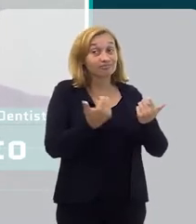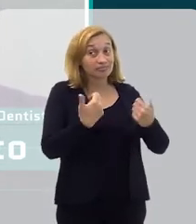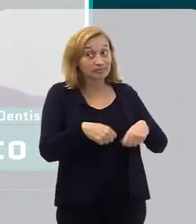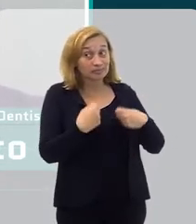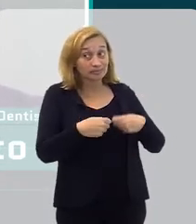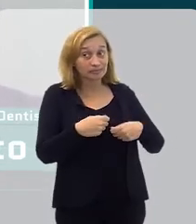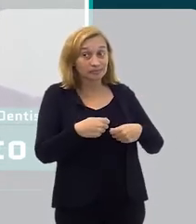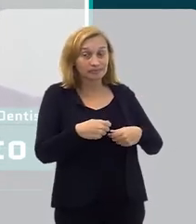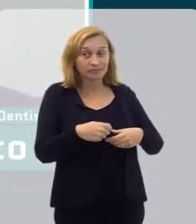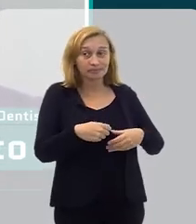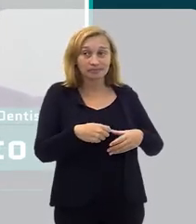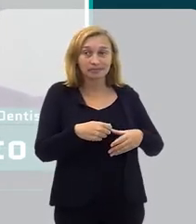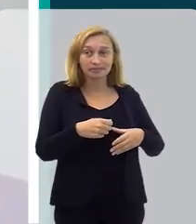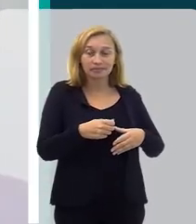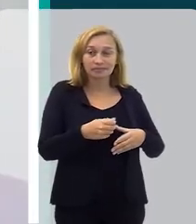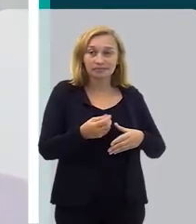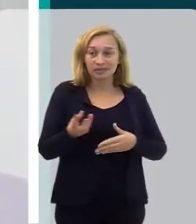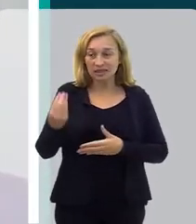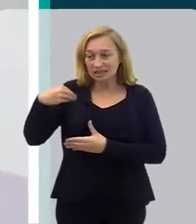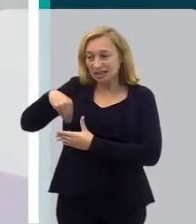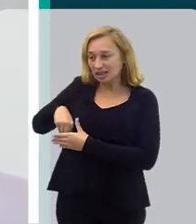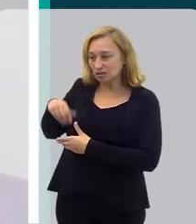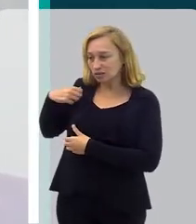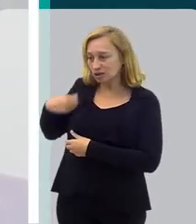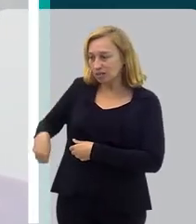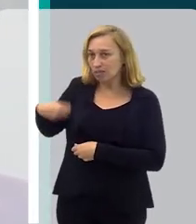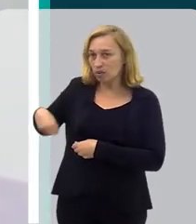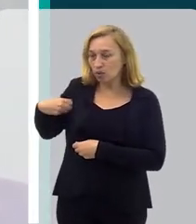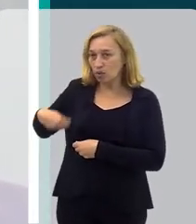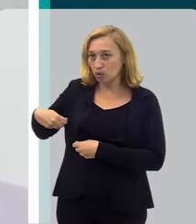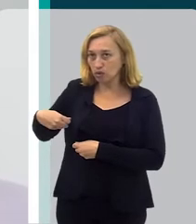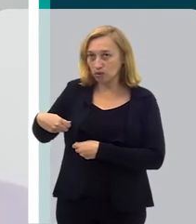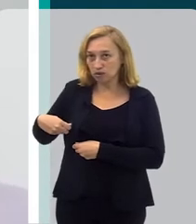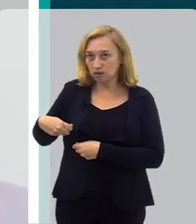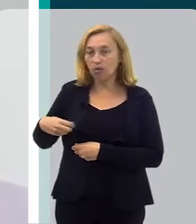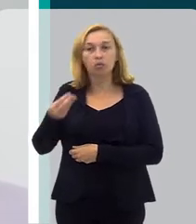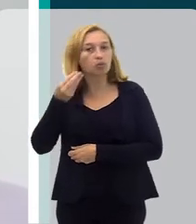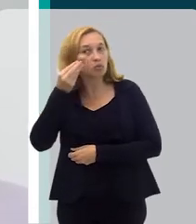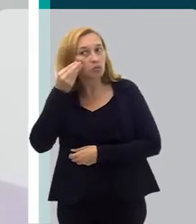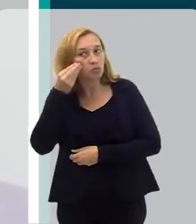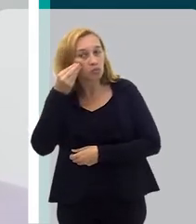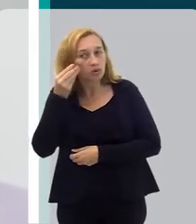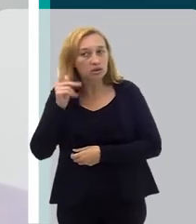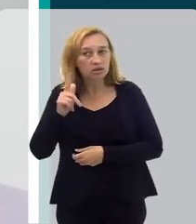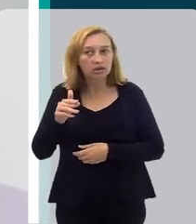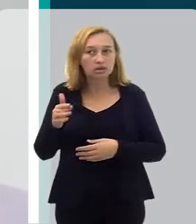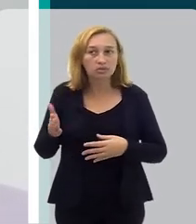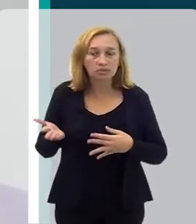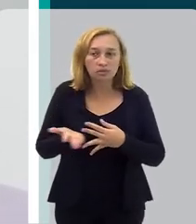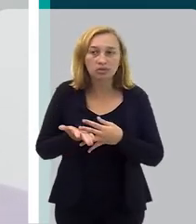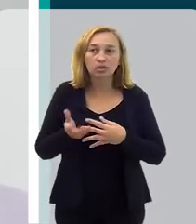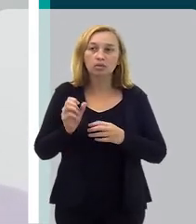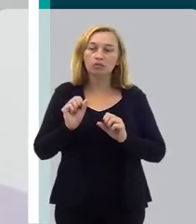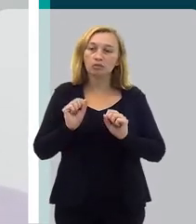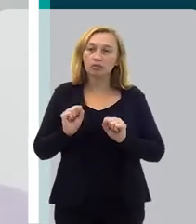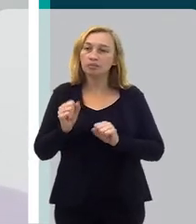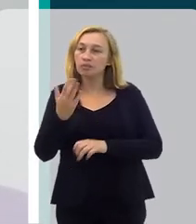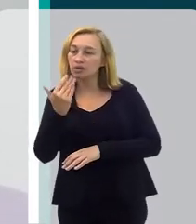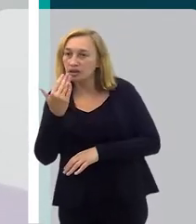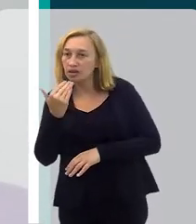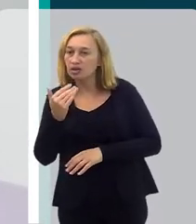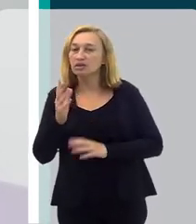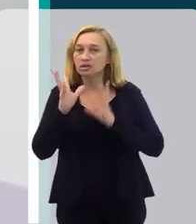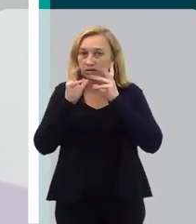Você pode levar o seu kit dentro da sua bolsa e uma oportunidade, após a ingestão do alimento, você